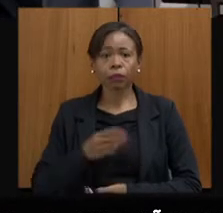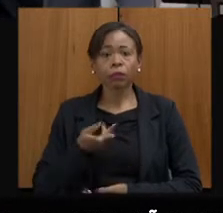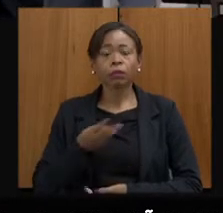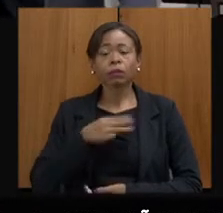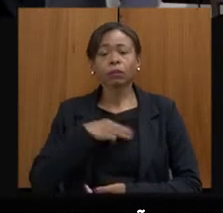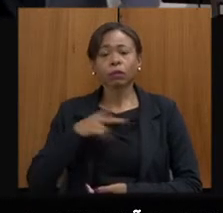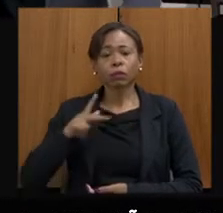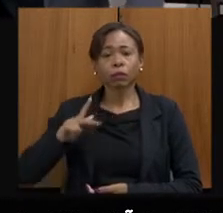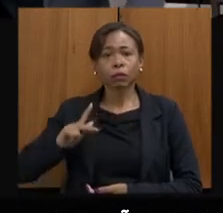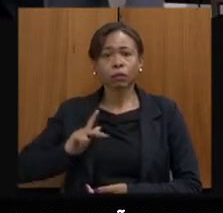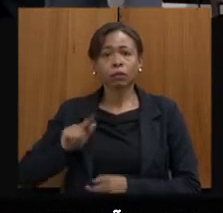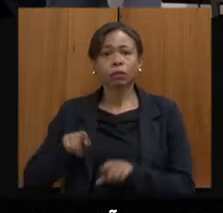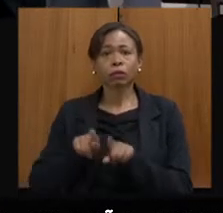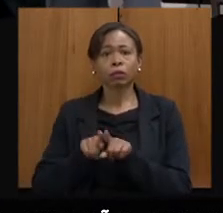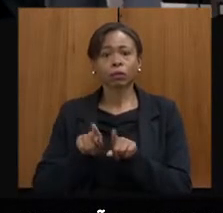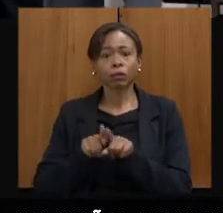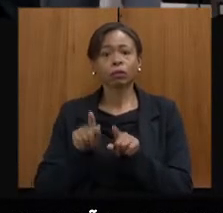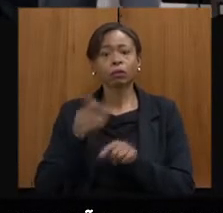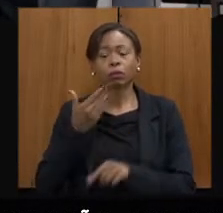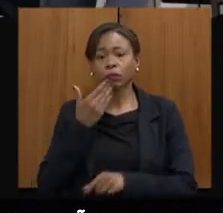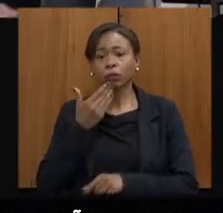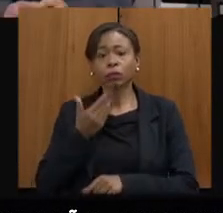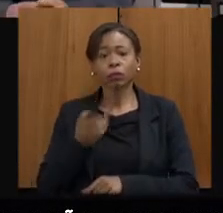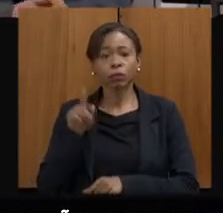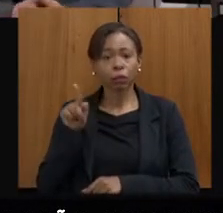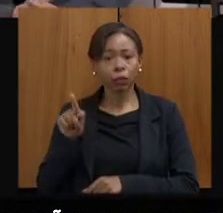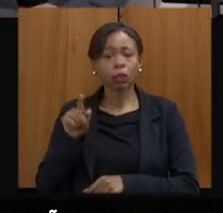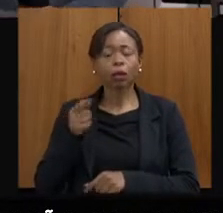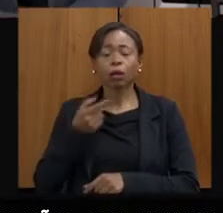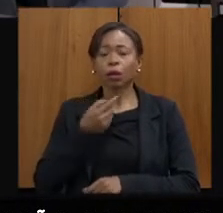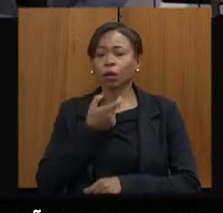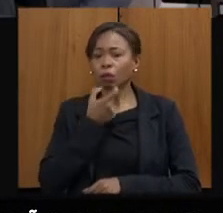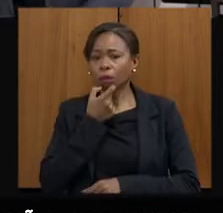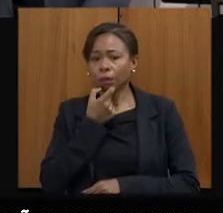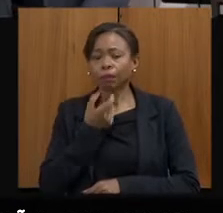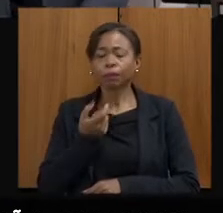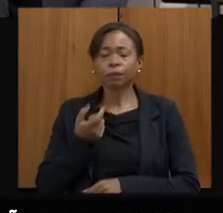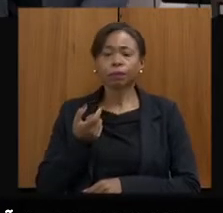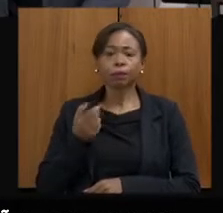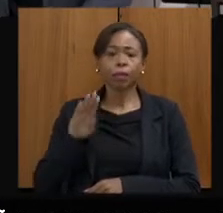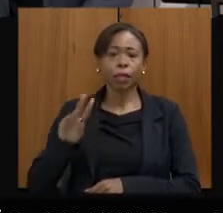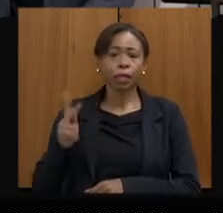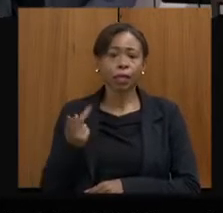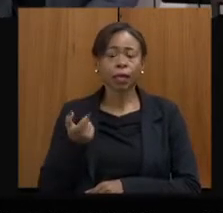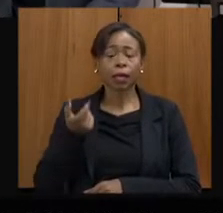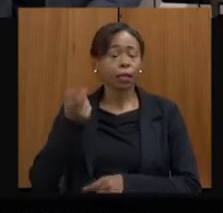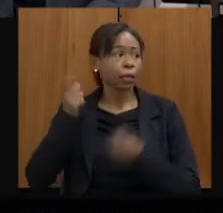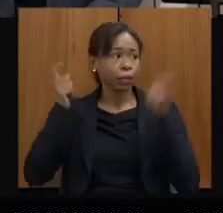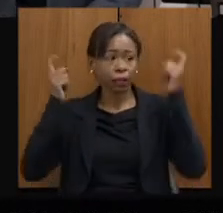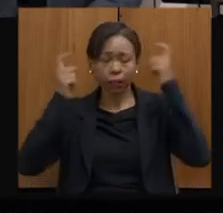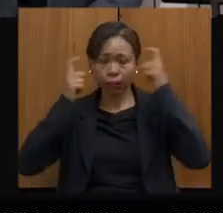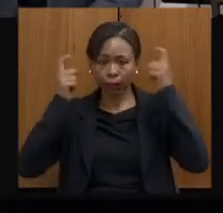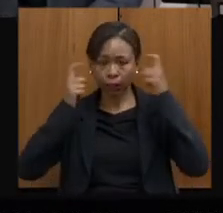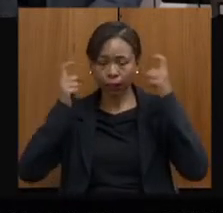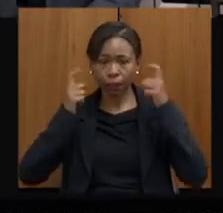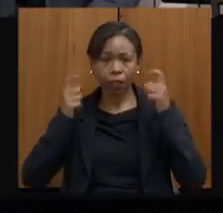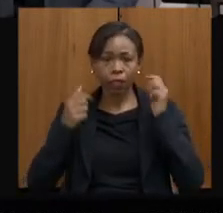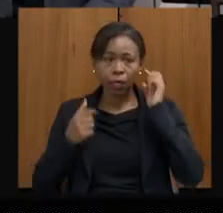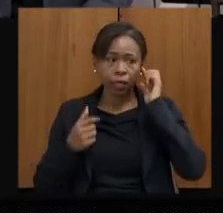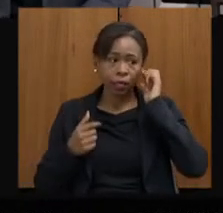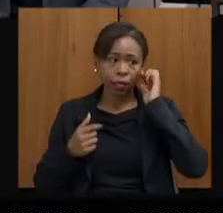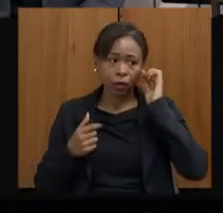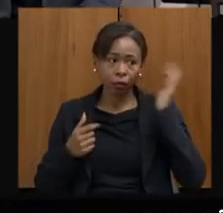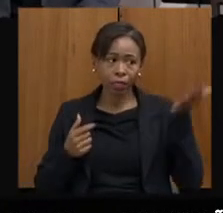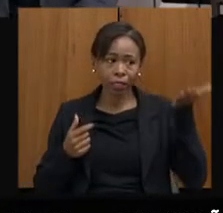Nova Lima, Sabará e Belo Horizonte apresentem a conclusão de seus estudos para tombamento. Quero ressaltar que nós temos agora, já marcando